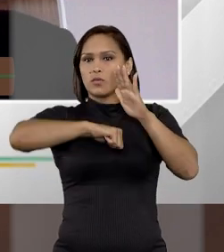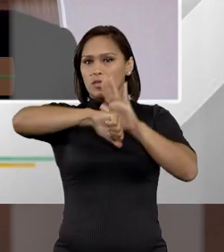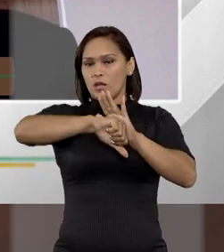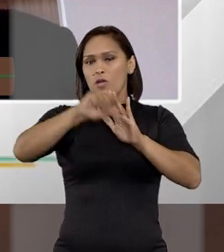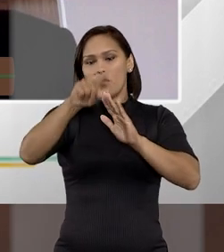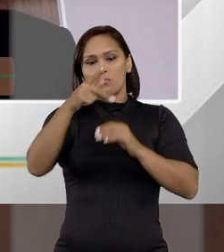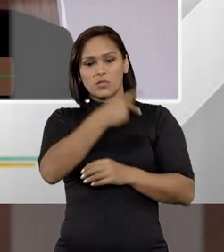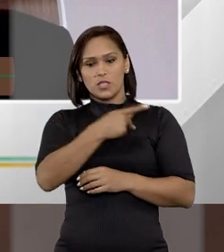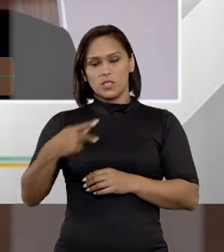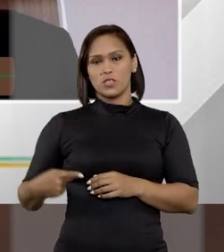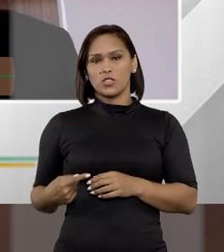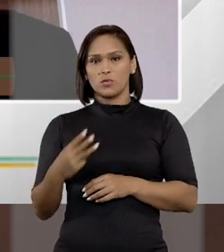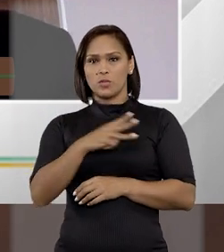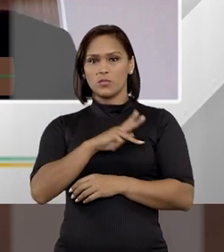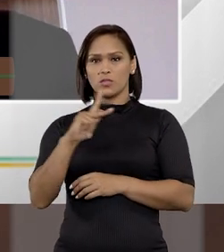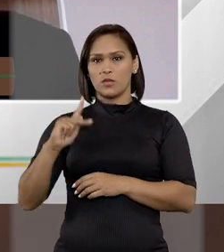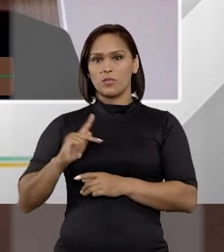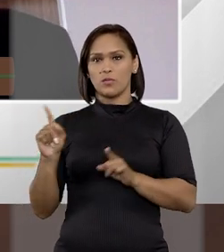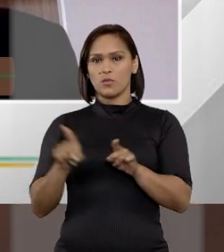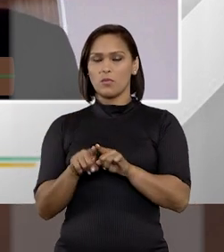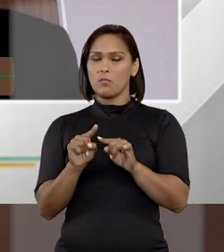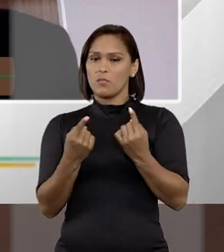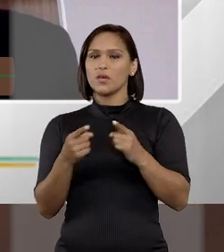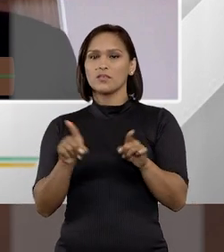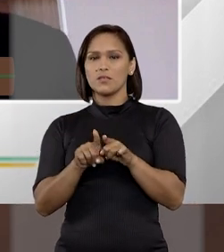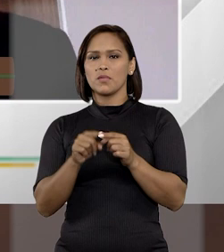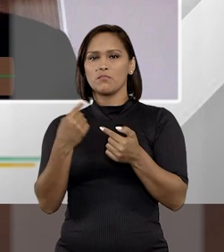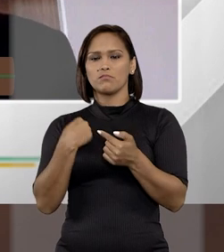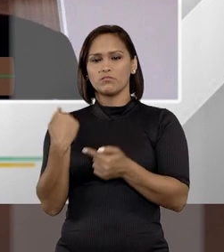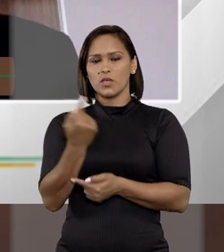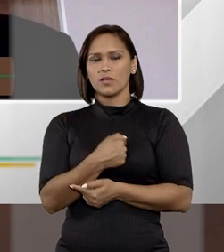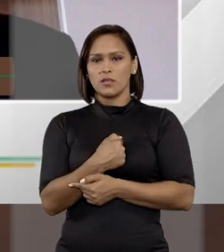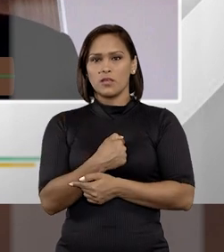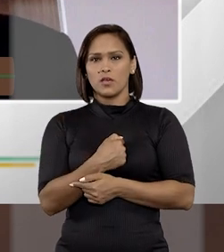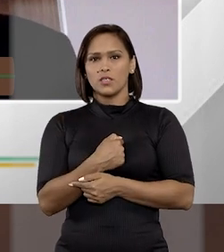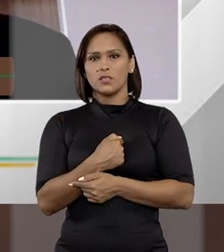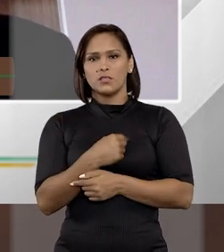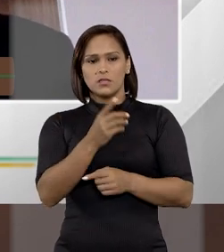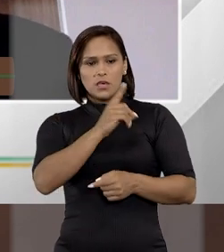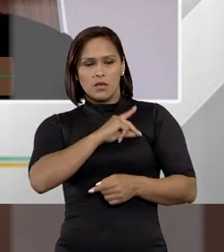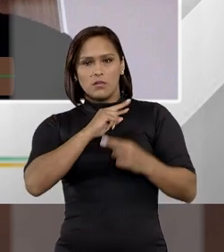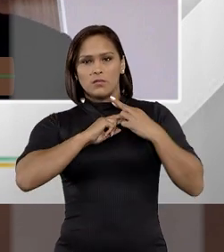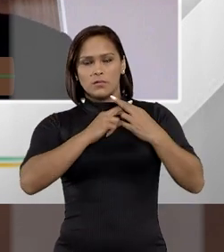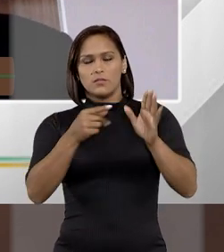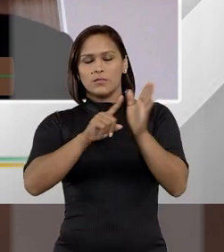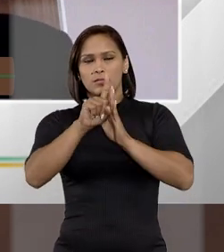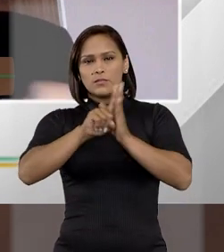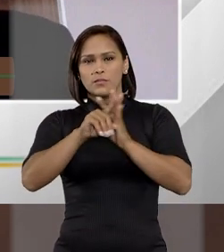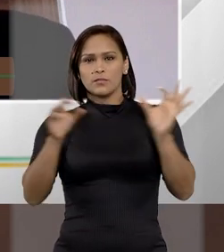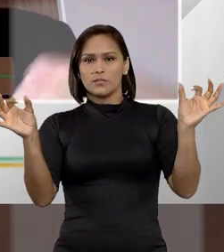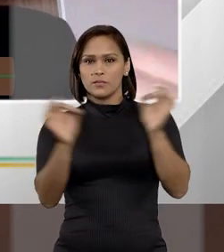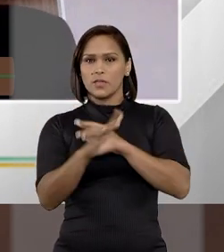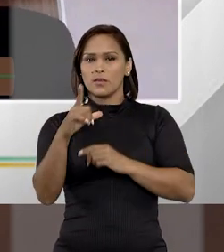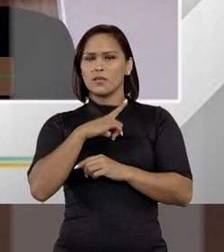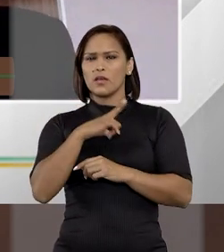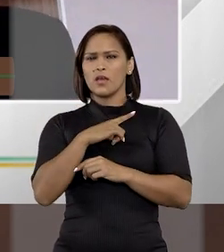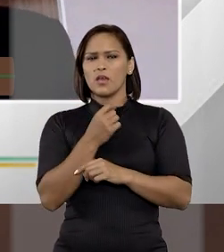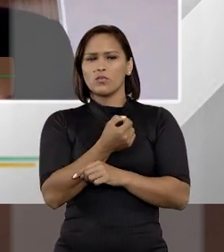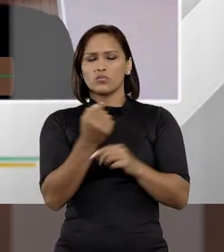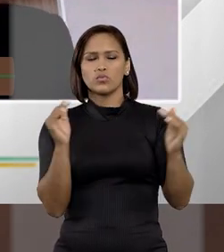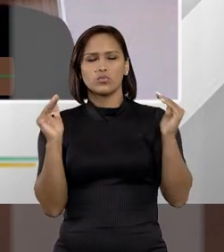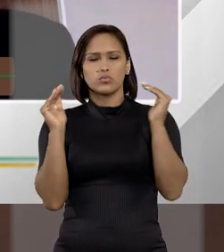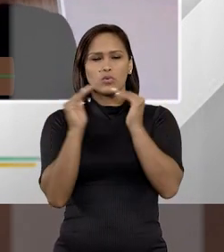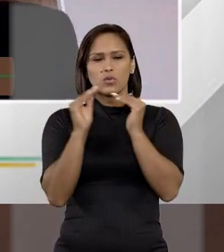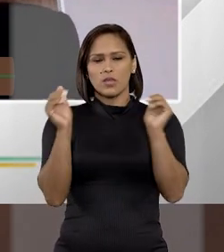criminal presidido pelo membro do Ministério Público, mas também porque nós que presidimos as investigações, nós acabamos ainda tendo